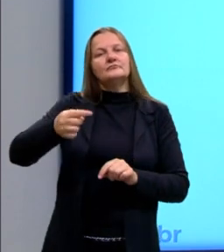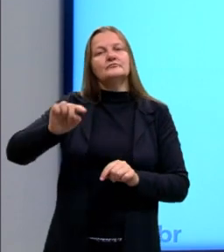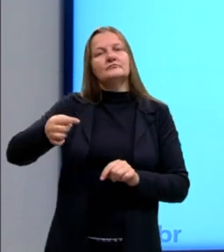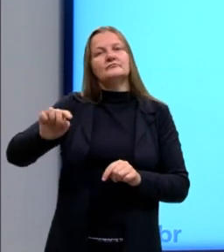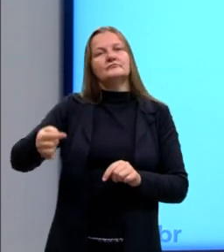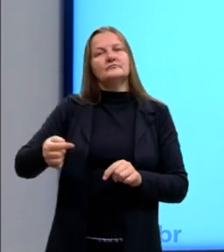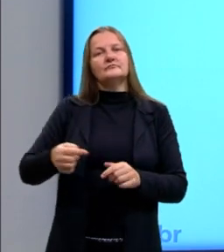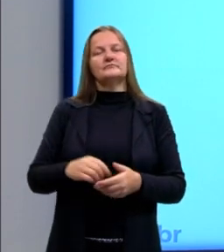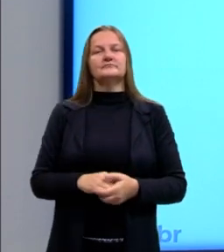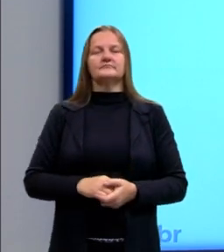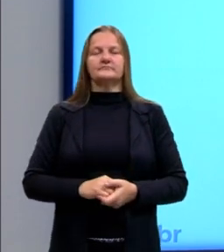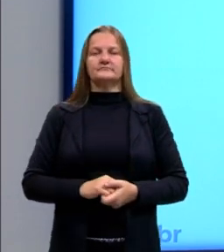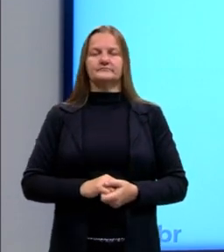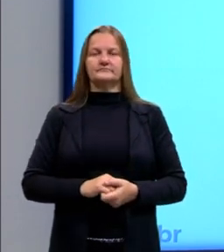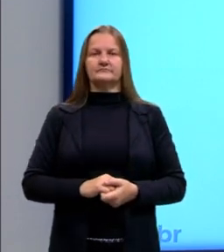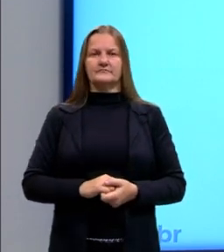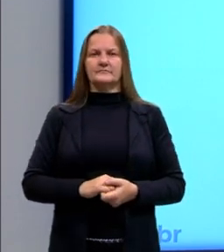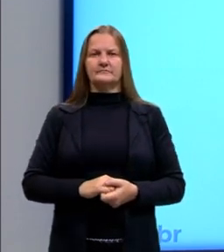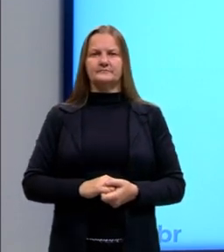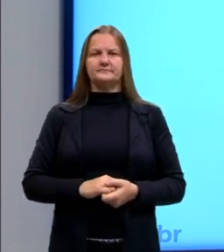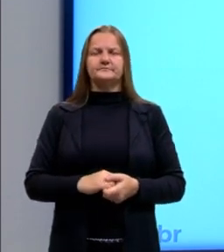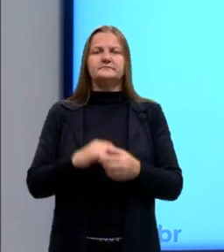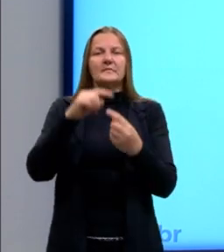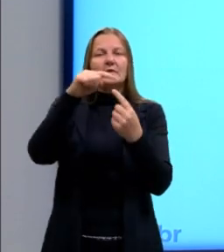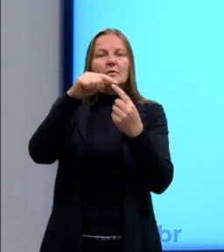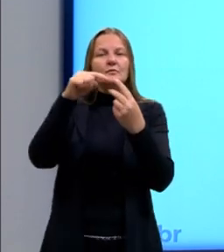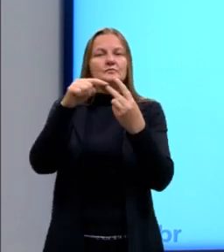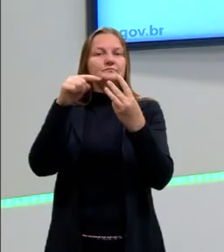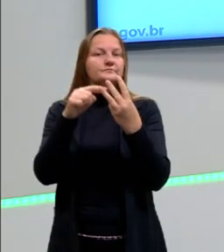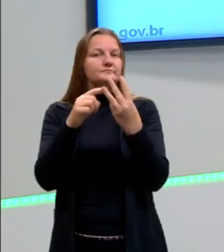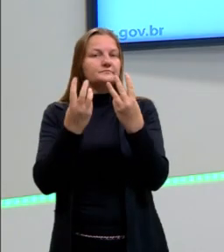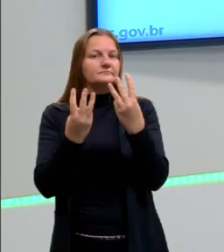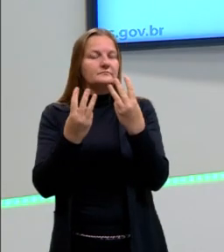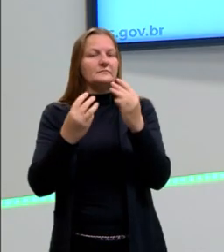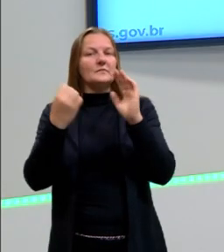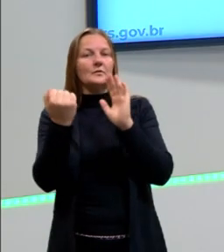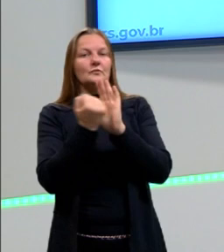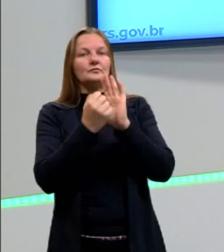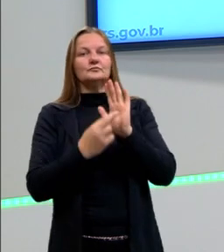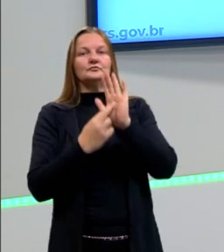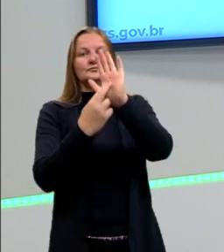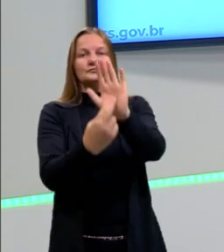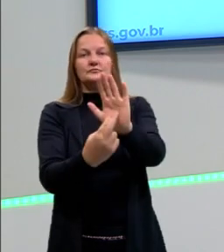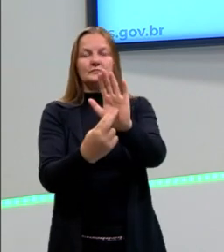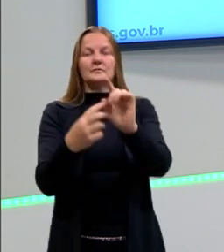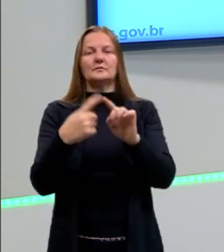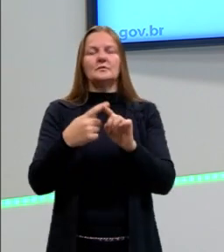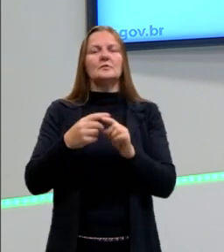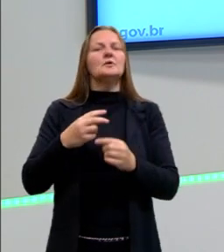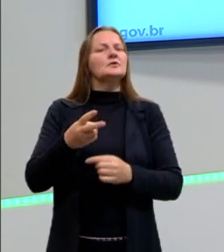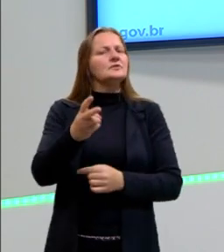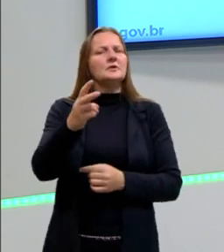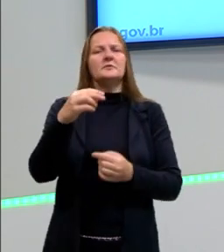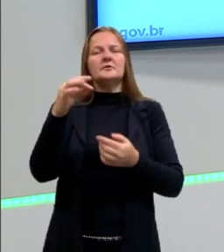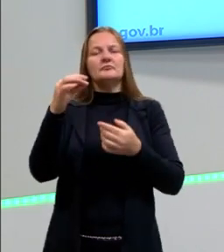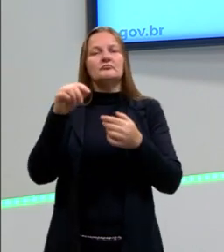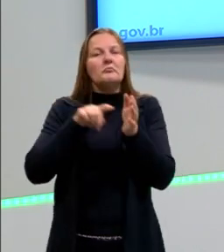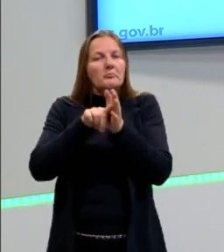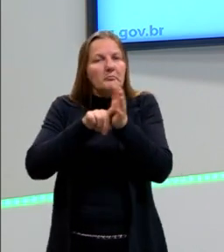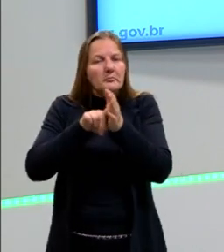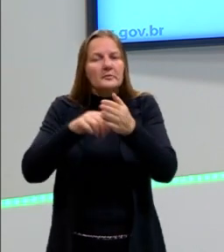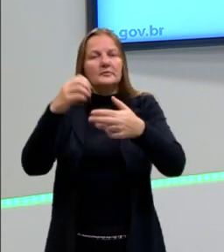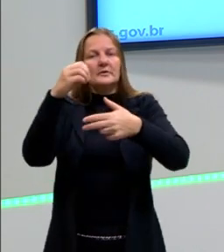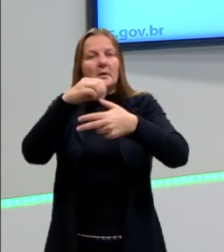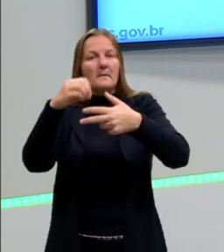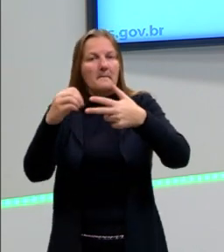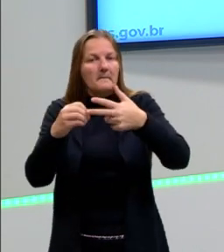número decimal. Essas três representações elas vão aparecer muito ao longo das questões. Para